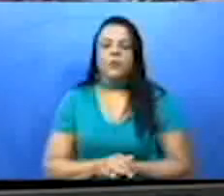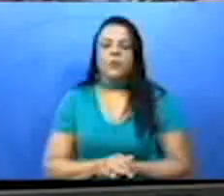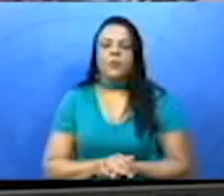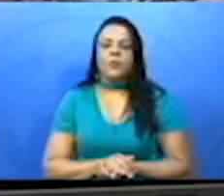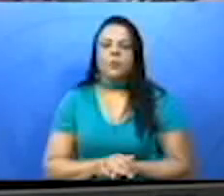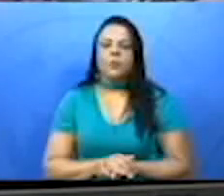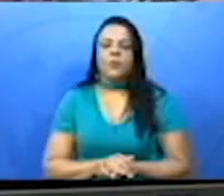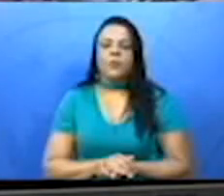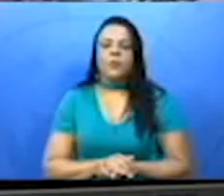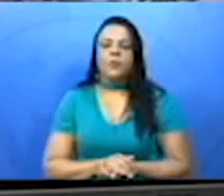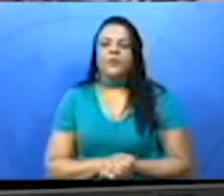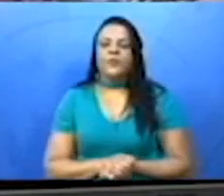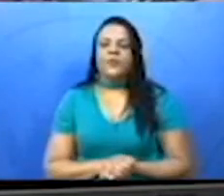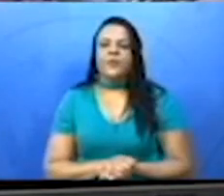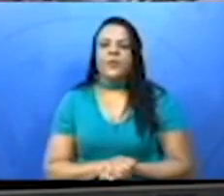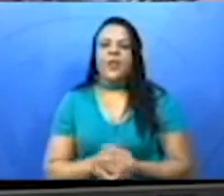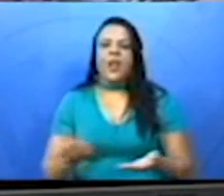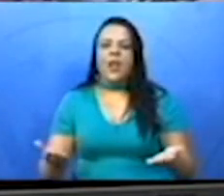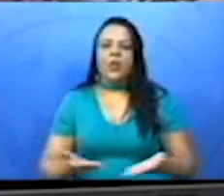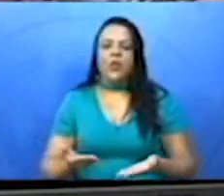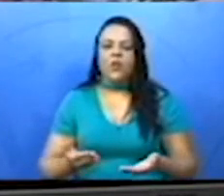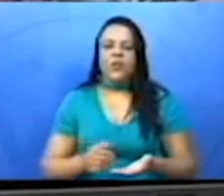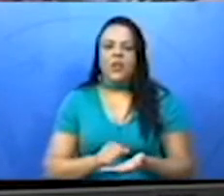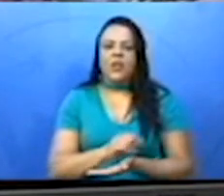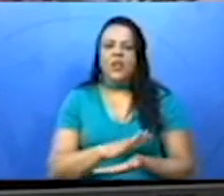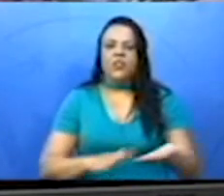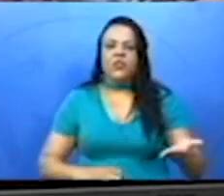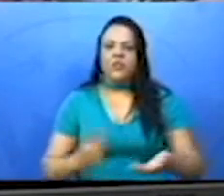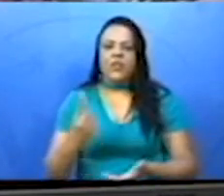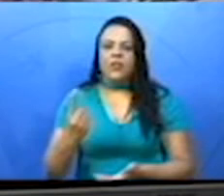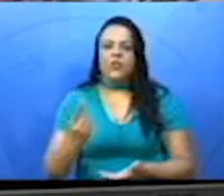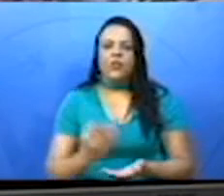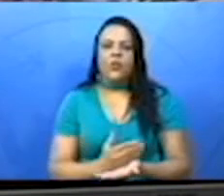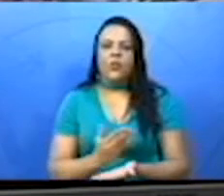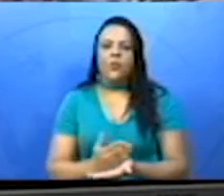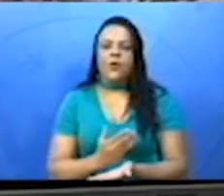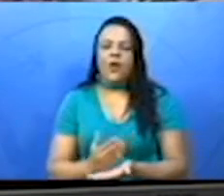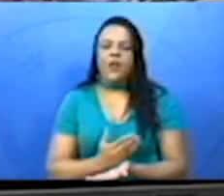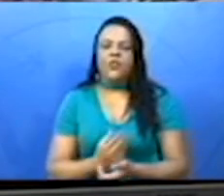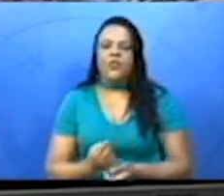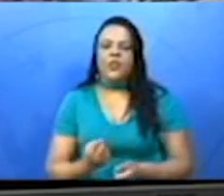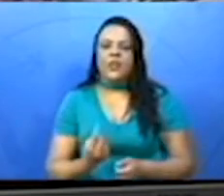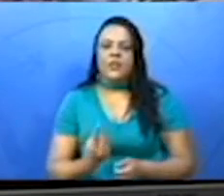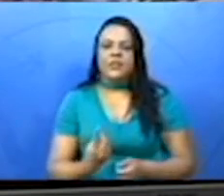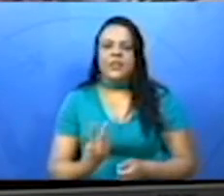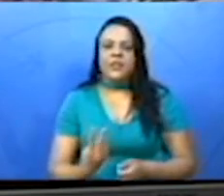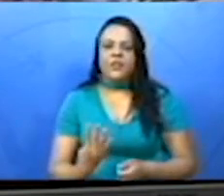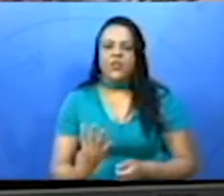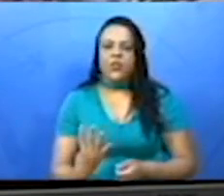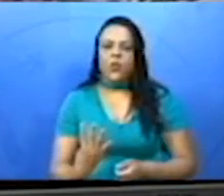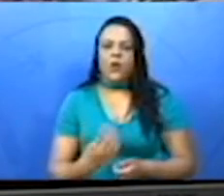Agora, vamos para o exercício 1, da página 124.